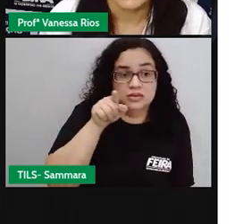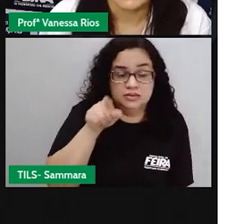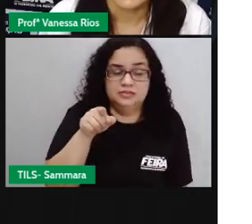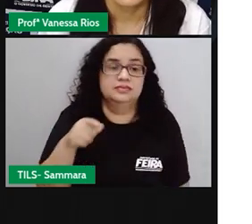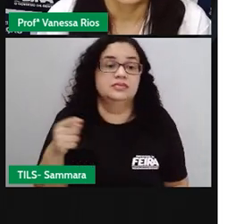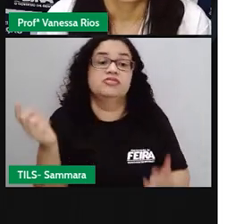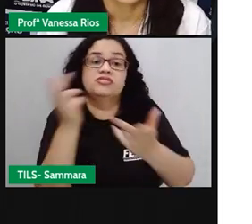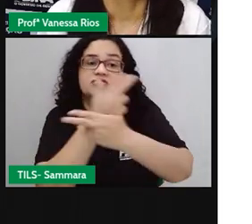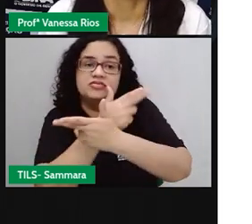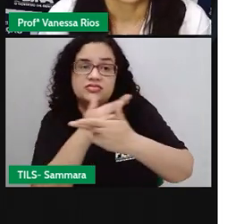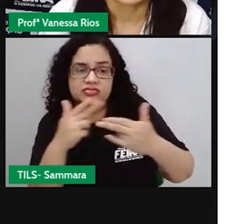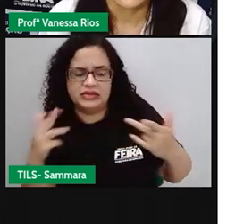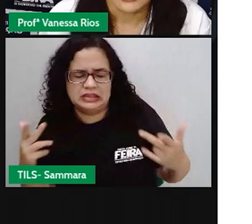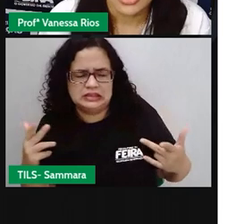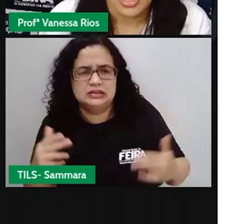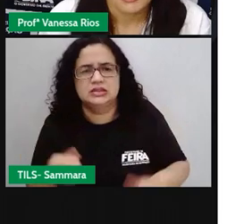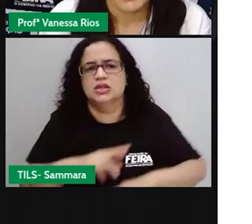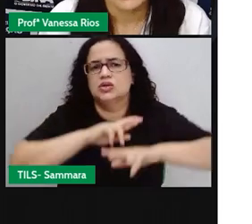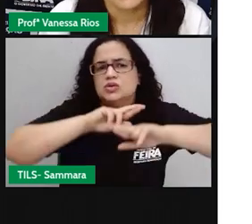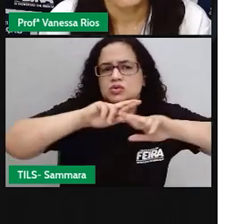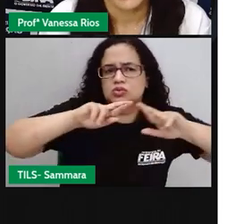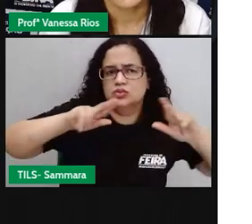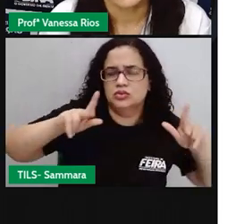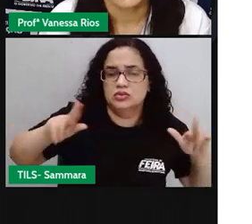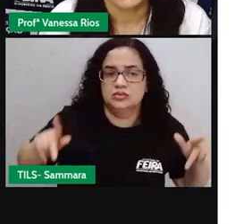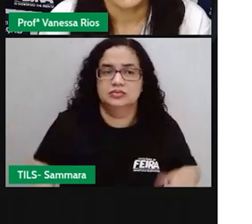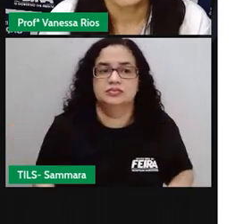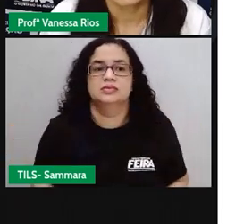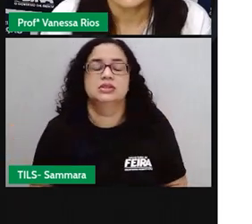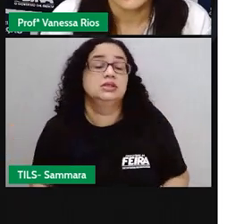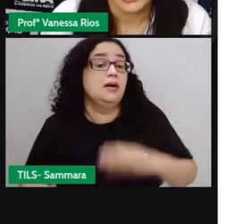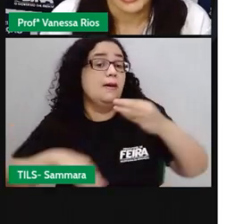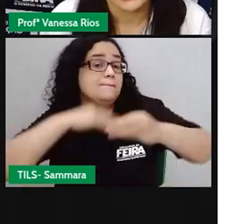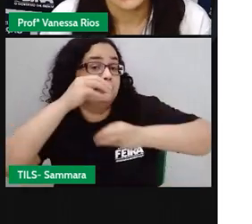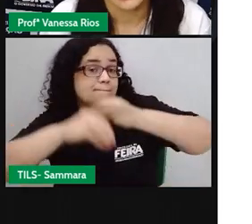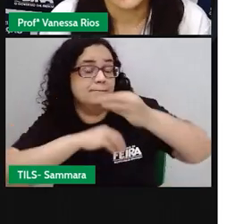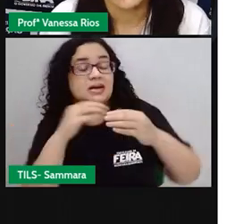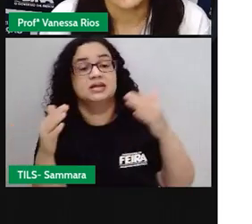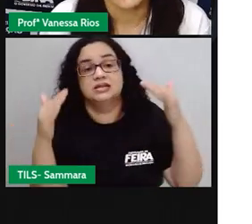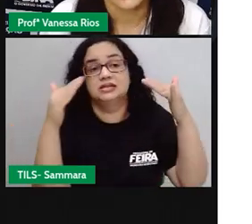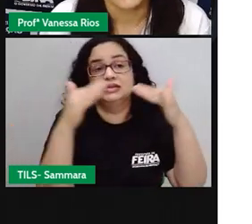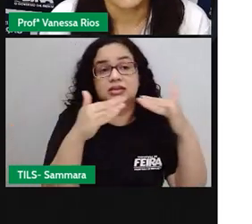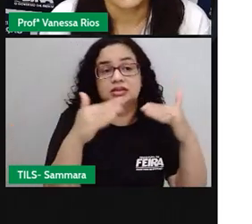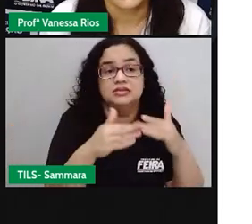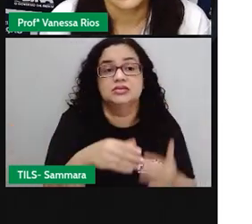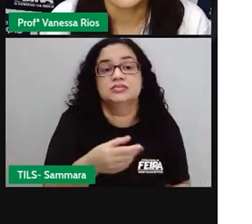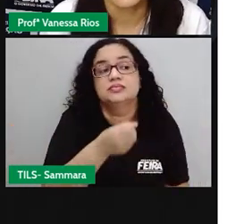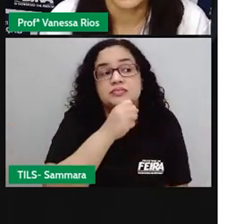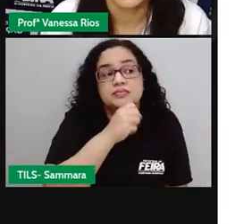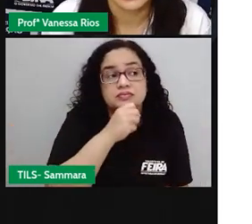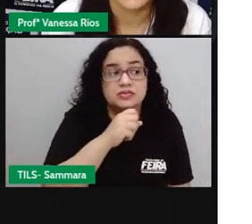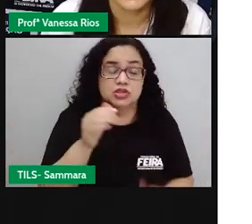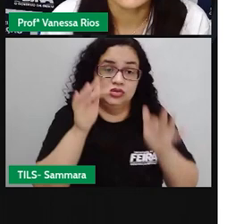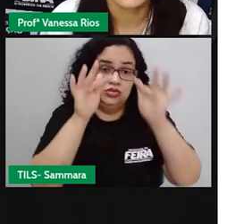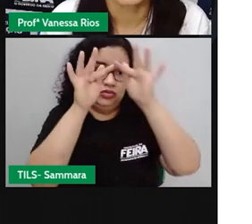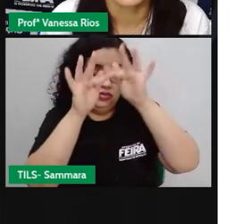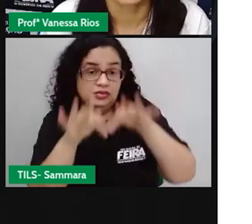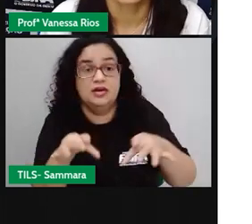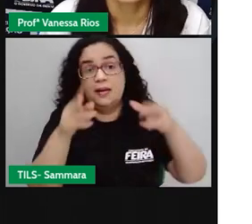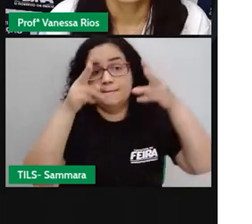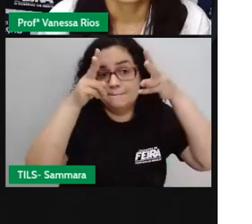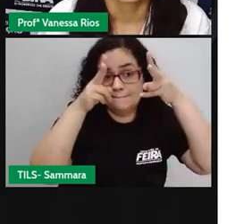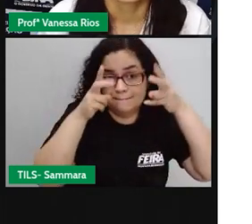faziam várias traquinagens, né? Faziam várias bagunças na casa dessa senhora. E, no final,